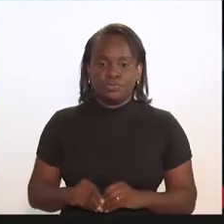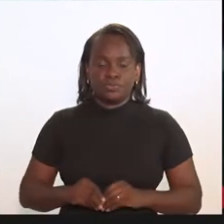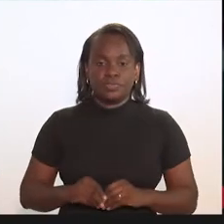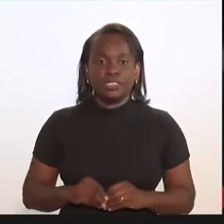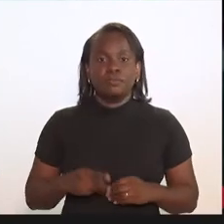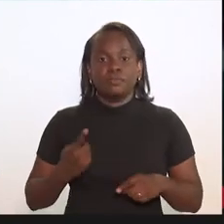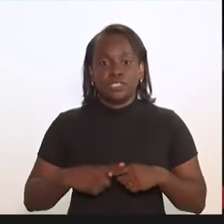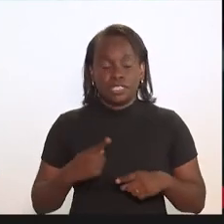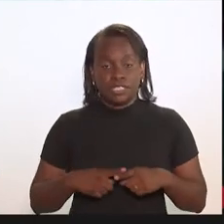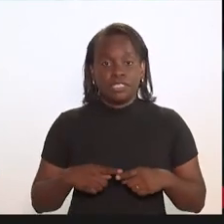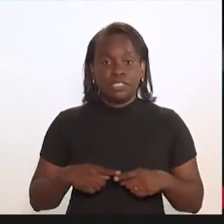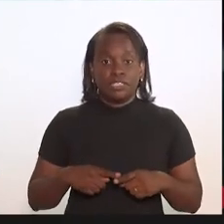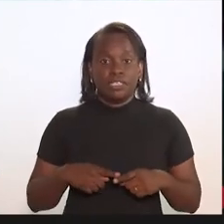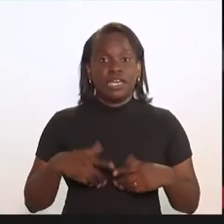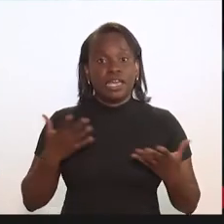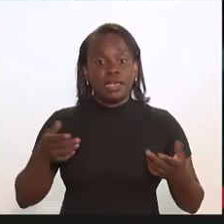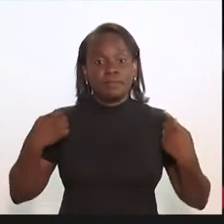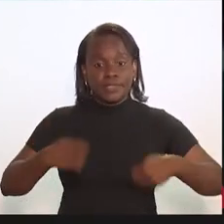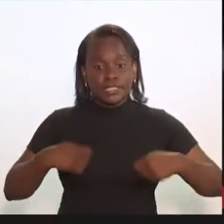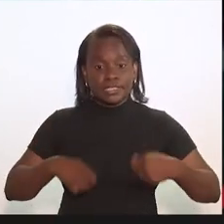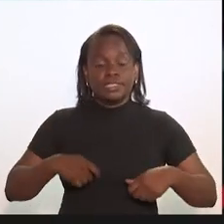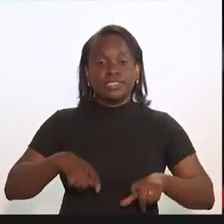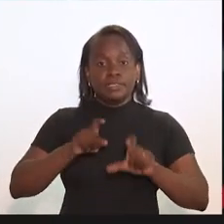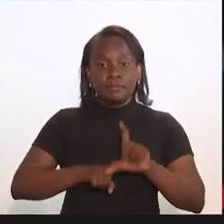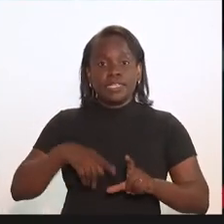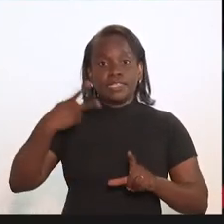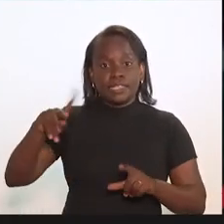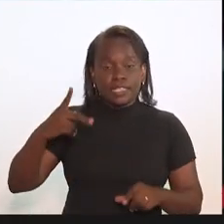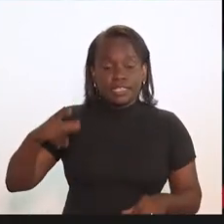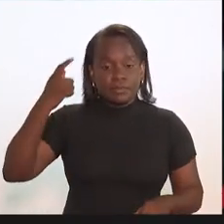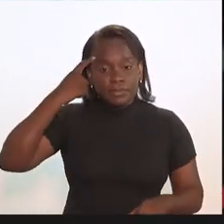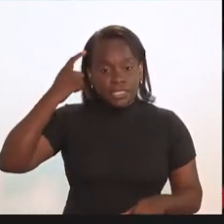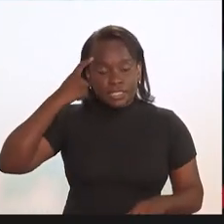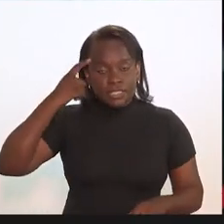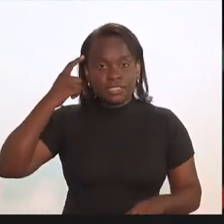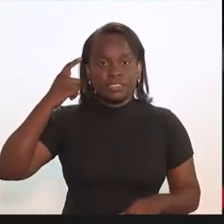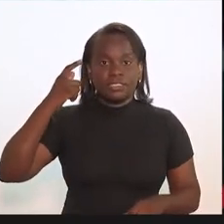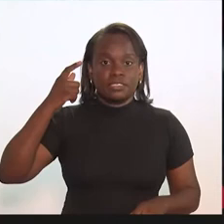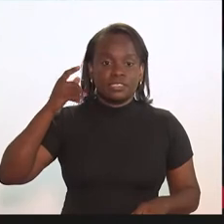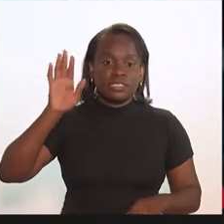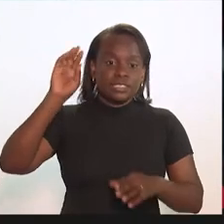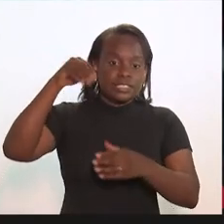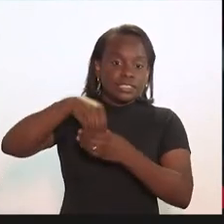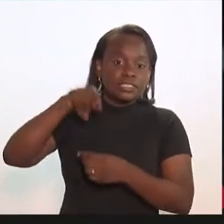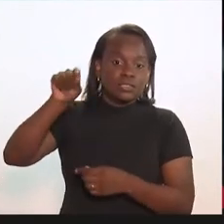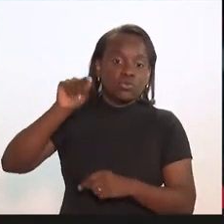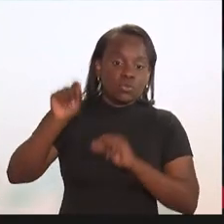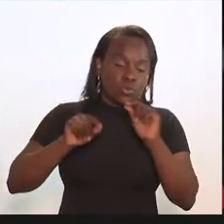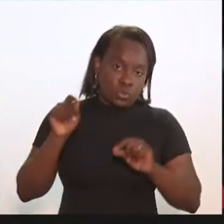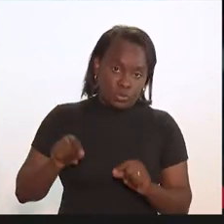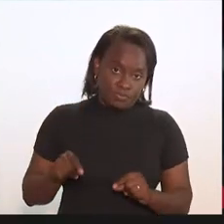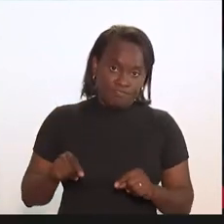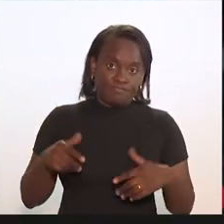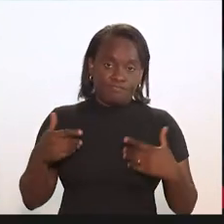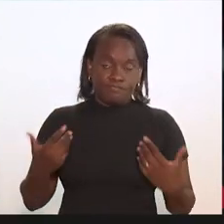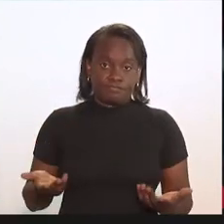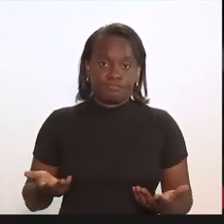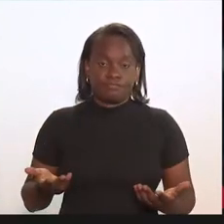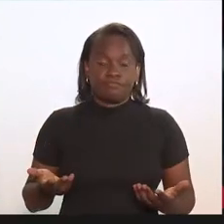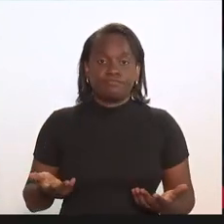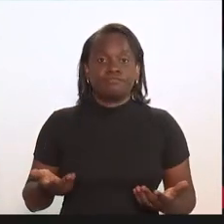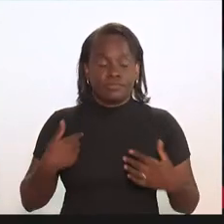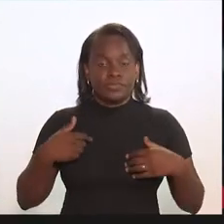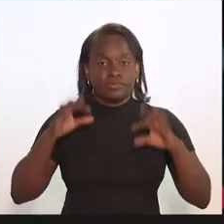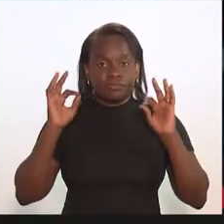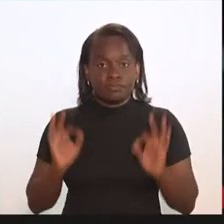todas, porque, afinal de contas, depende da mentalidade que lá está implantada. E